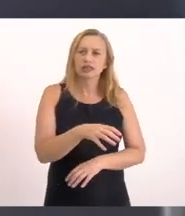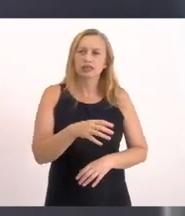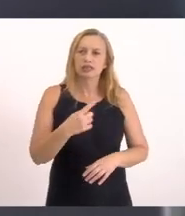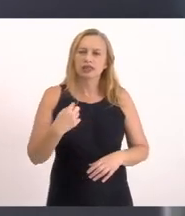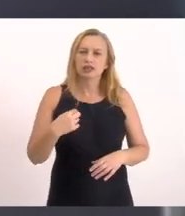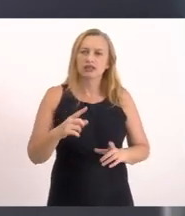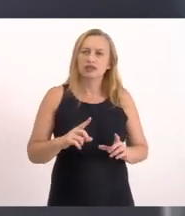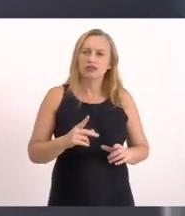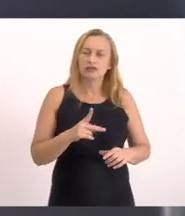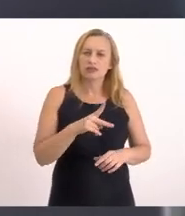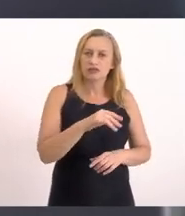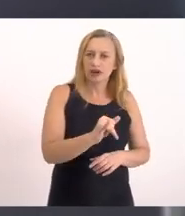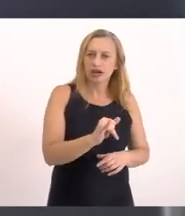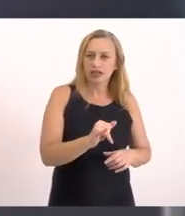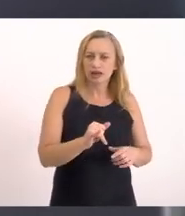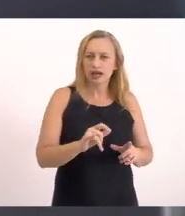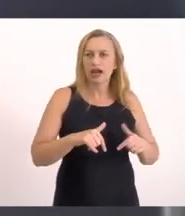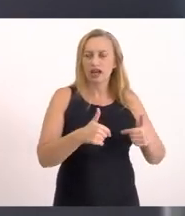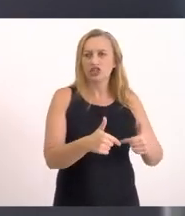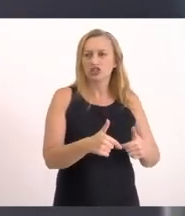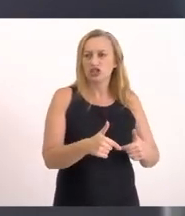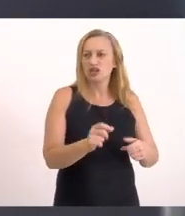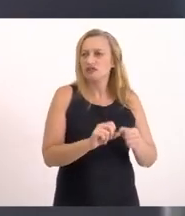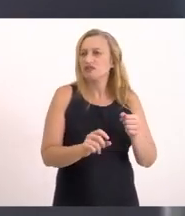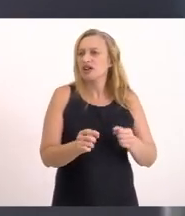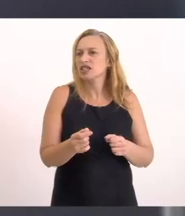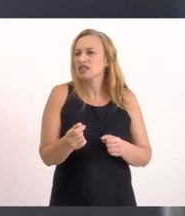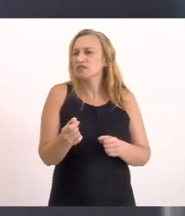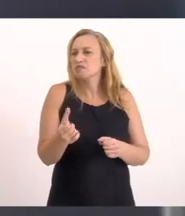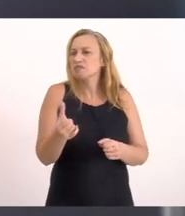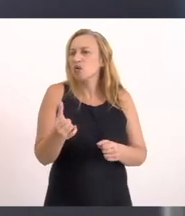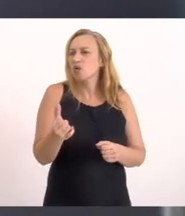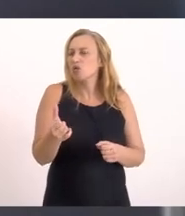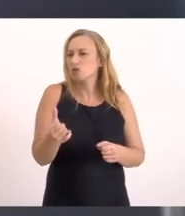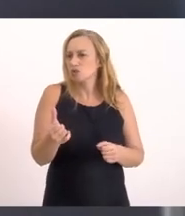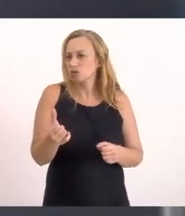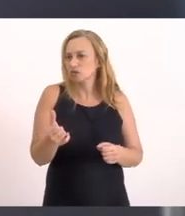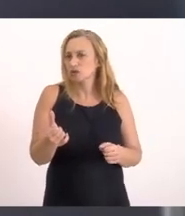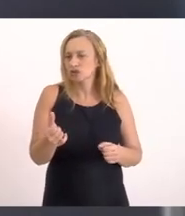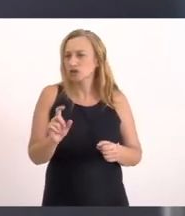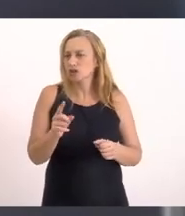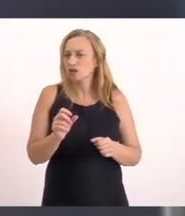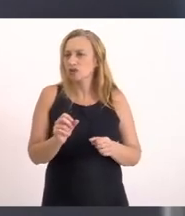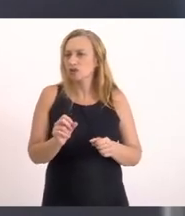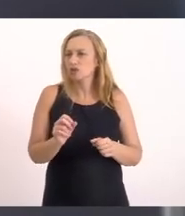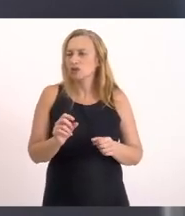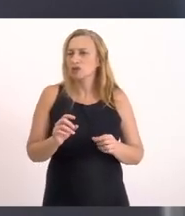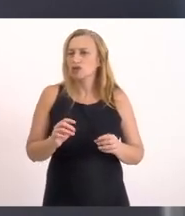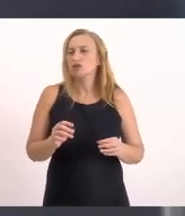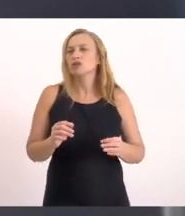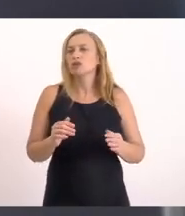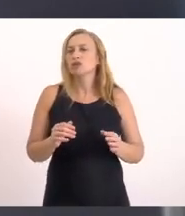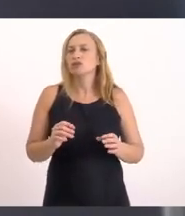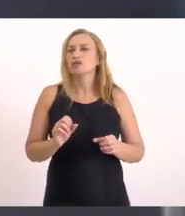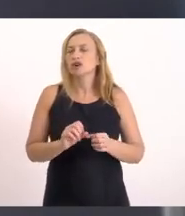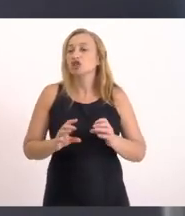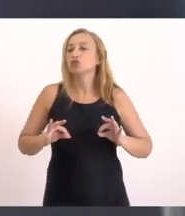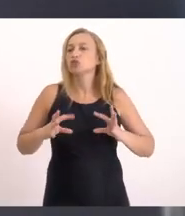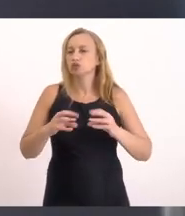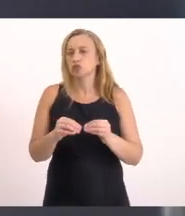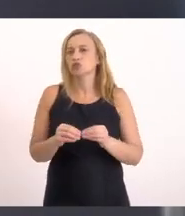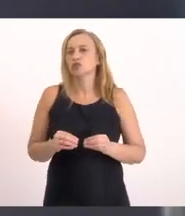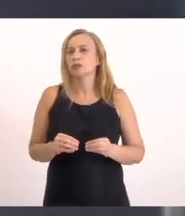vai ser Paliativo E enxugar gelo Bonito não é É só para enrolar Infelizmente A população Do que isso vai voltar A acontecer